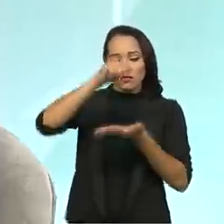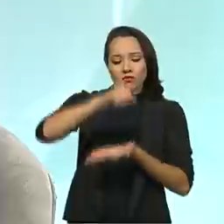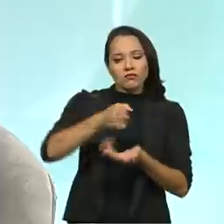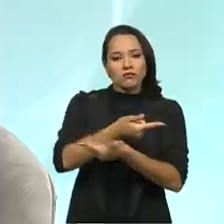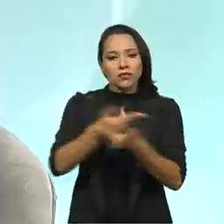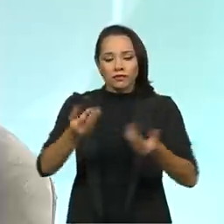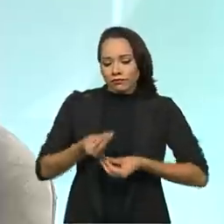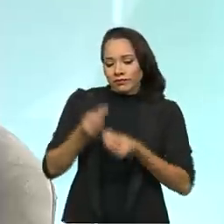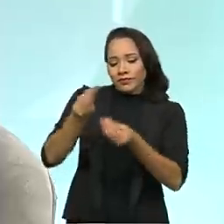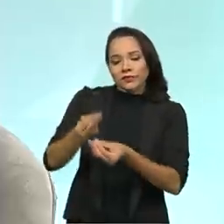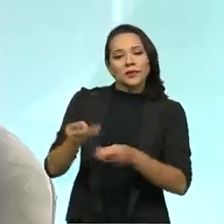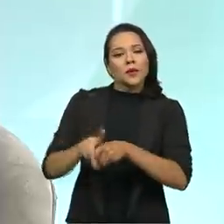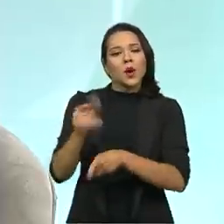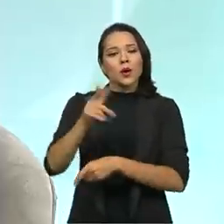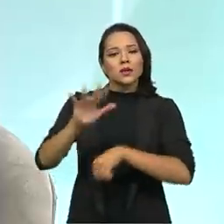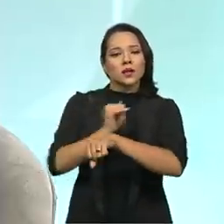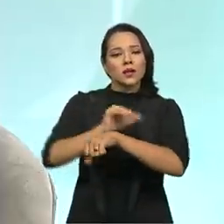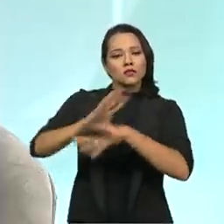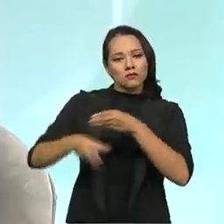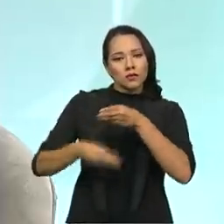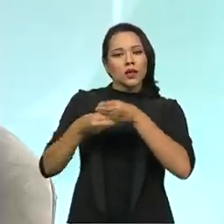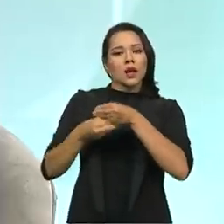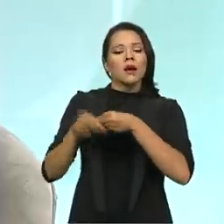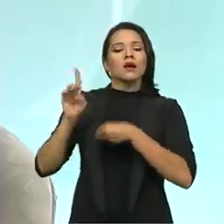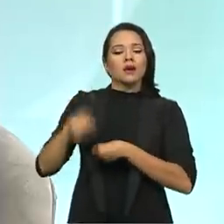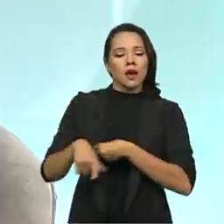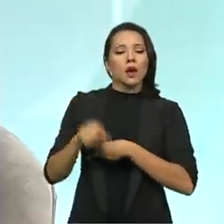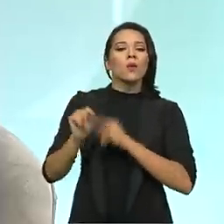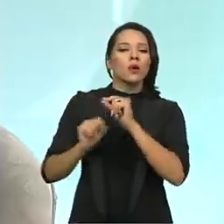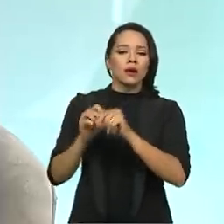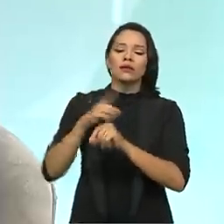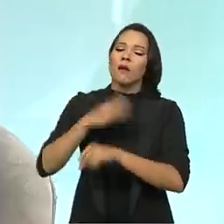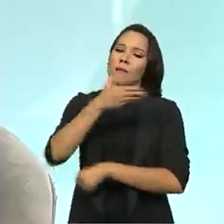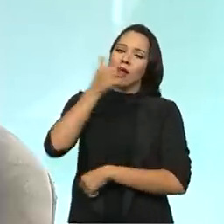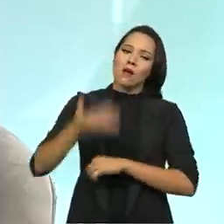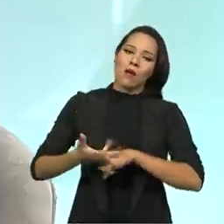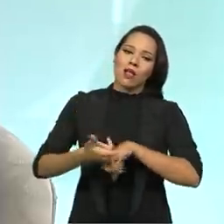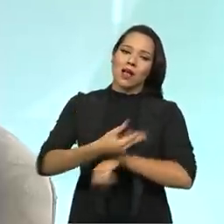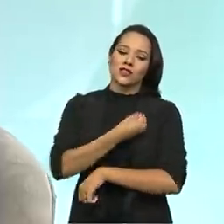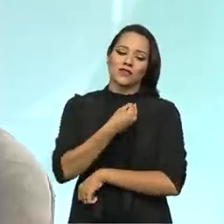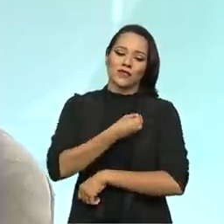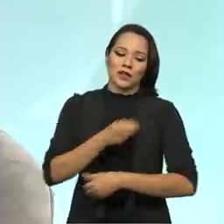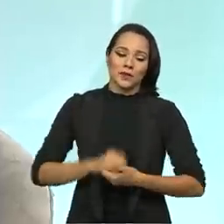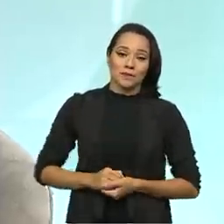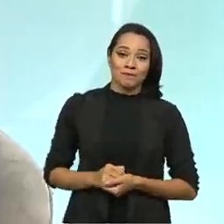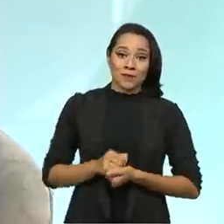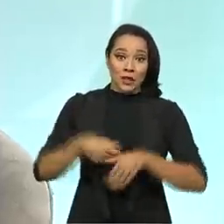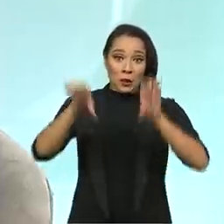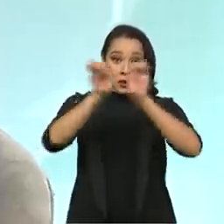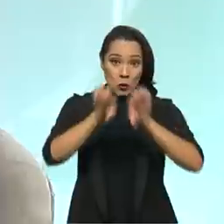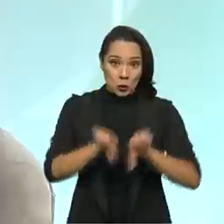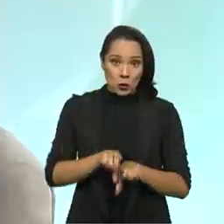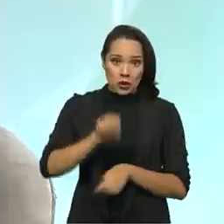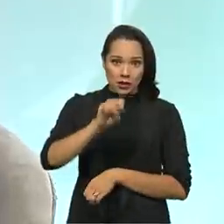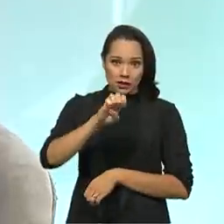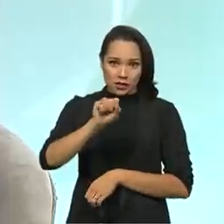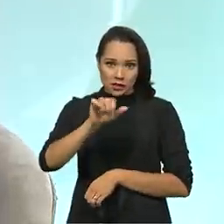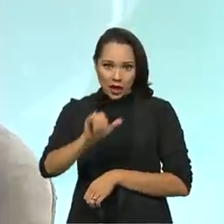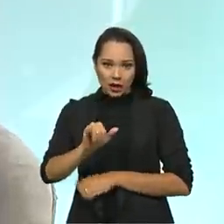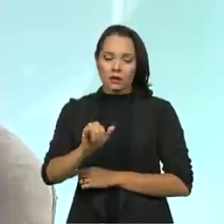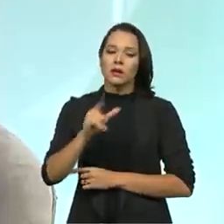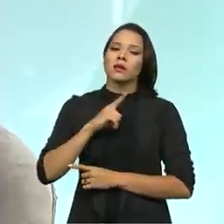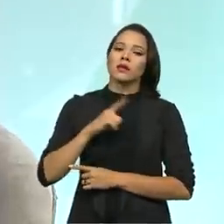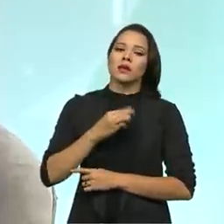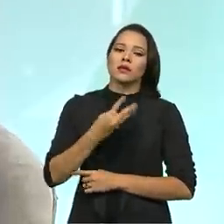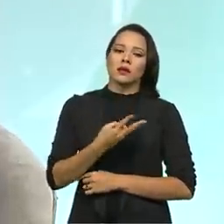e outras ações complementares que fazem com que a gente tenha uma melhor qualidade de vida. Em termos de estrutura da SESAI, nós temos